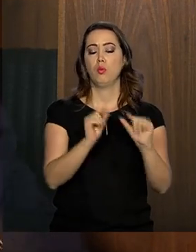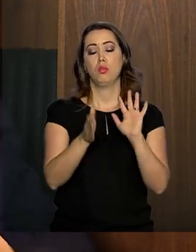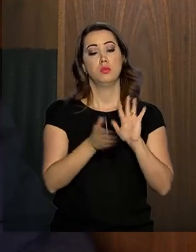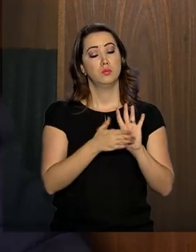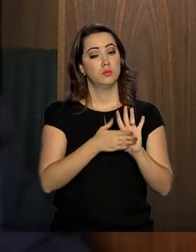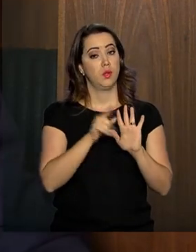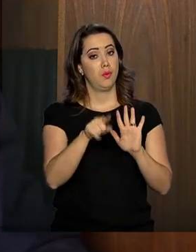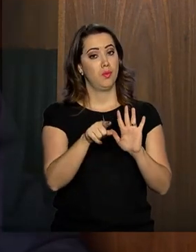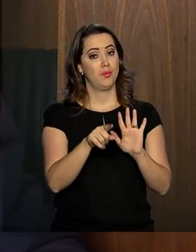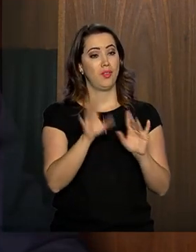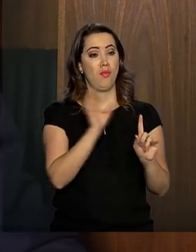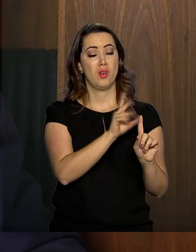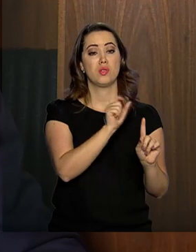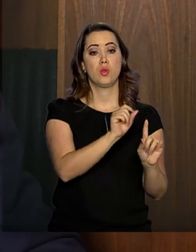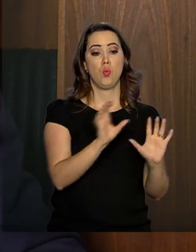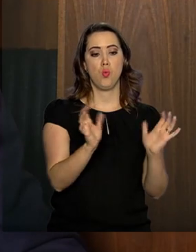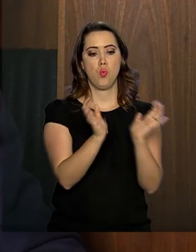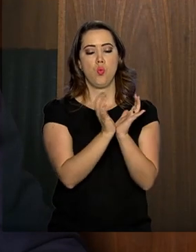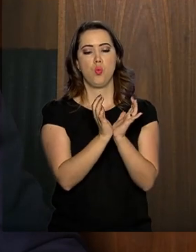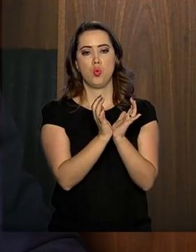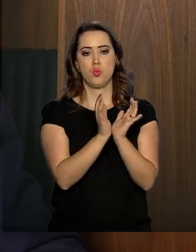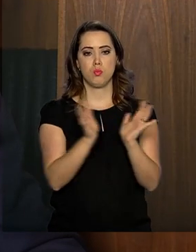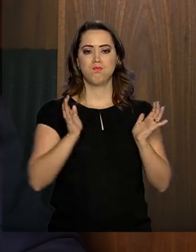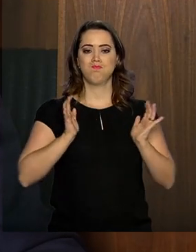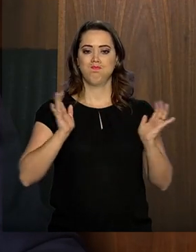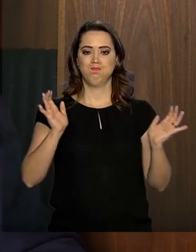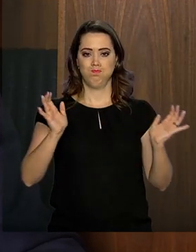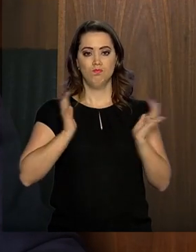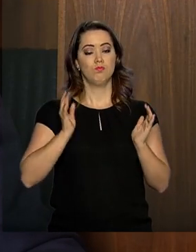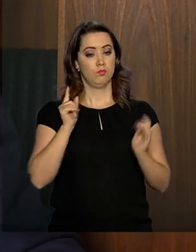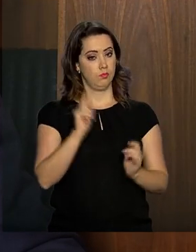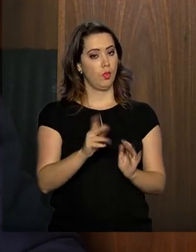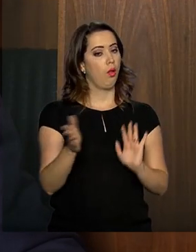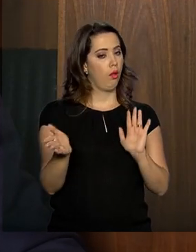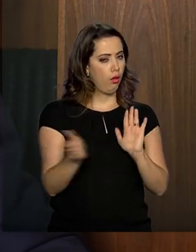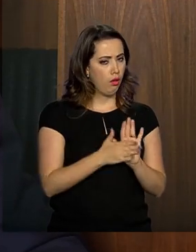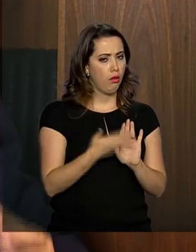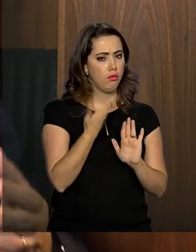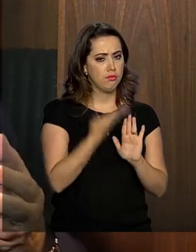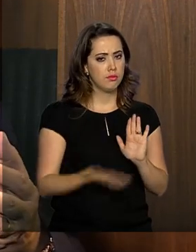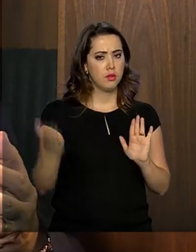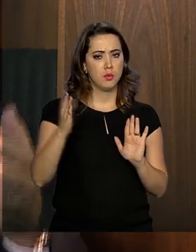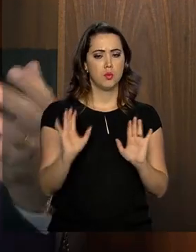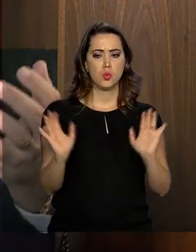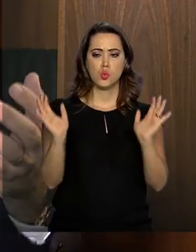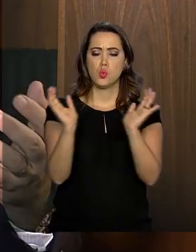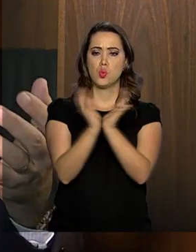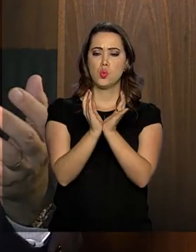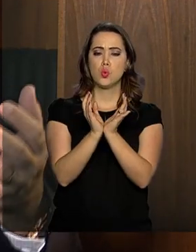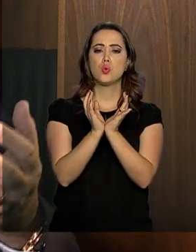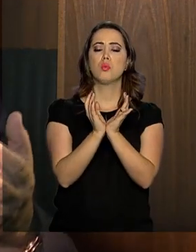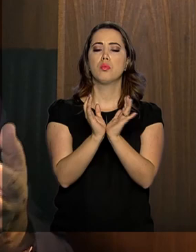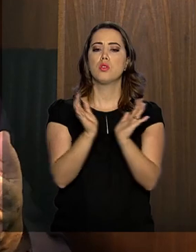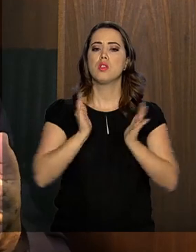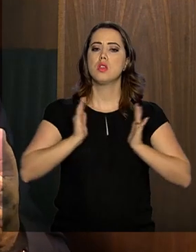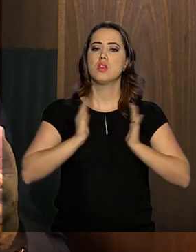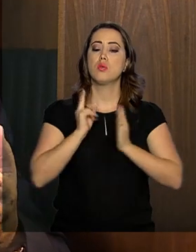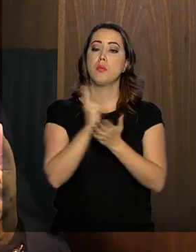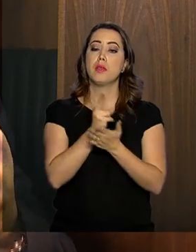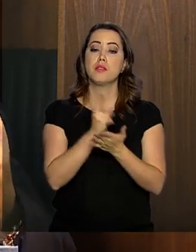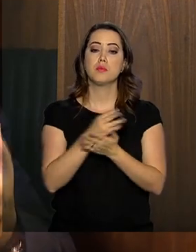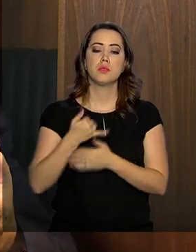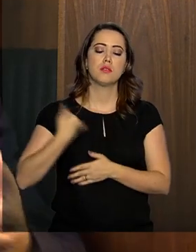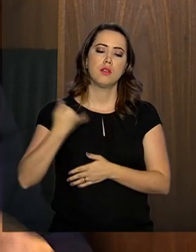Vai mexer com quem? Com os mais ricos. E a proposta, ela traz os mais ricos para se aposentarem na mesma idade